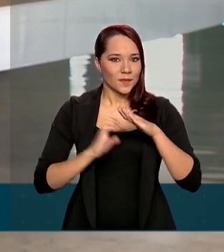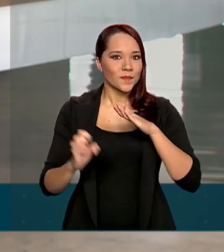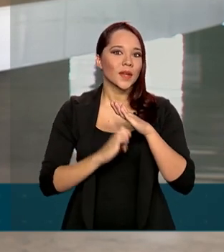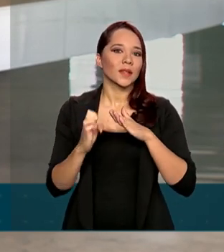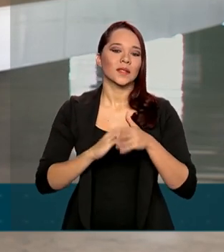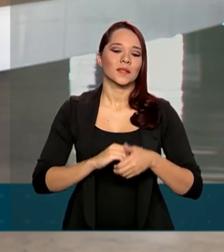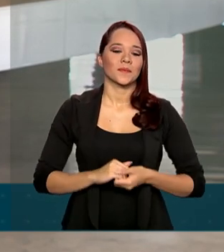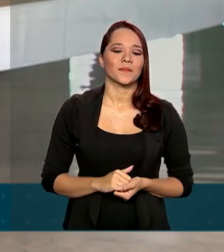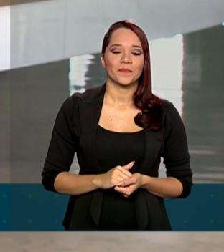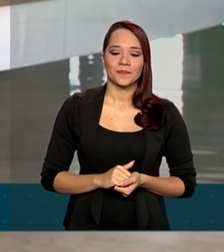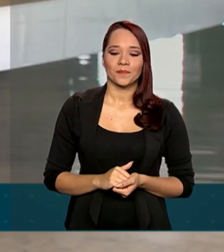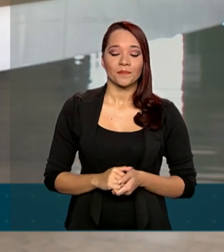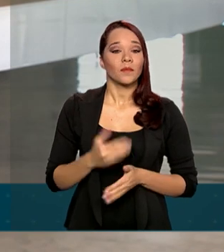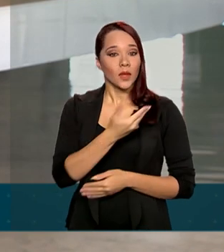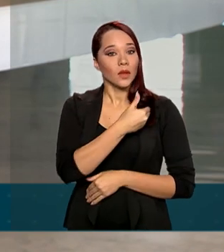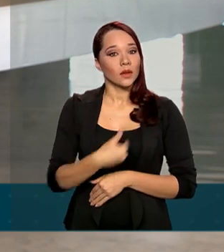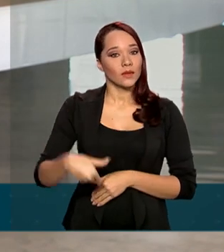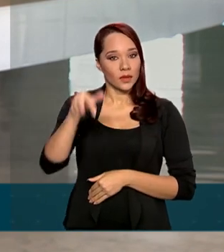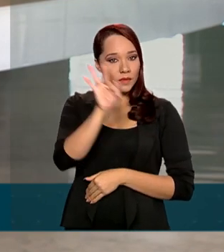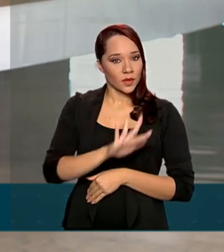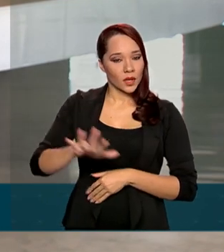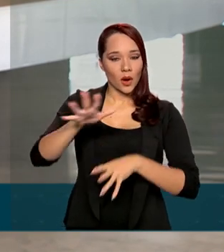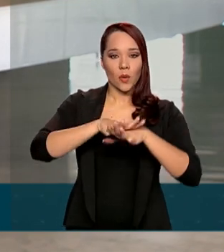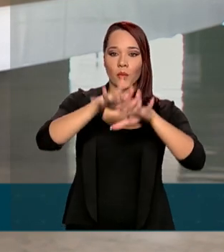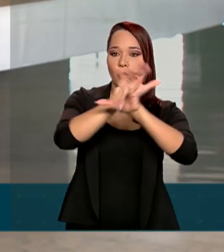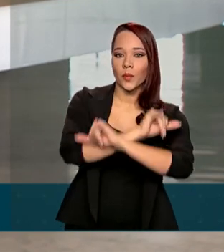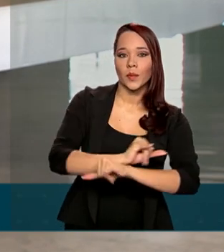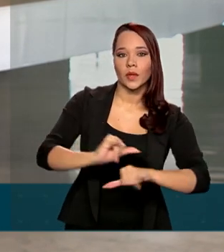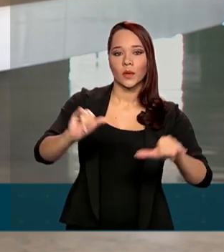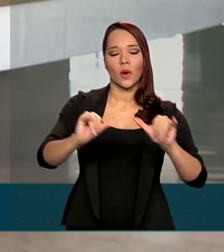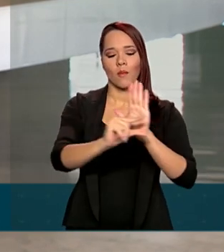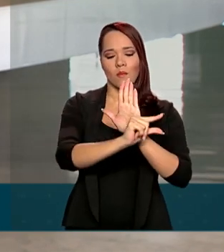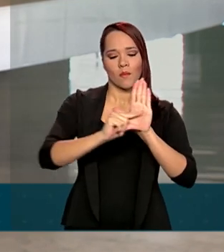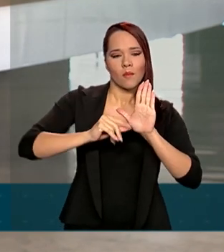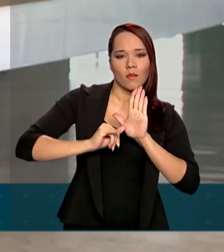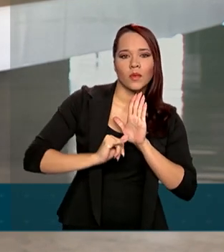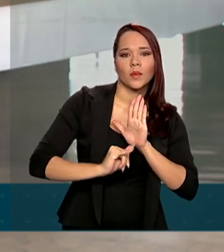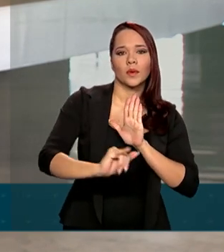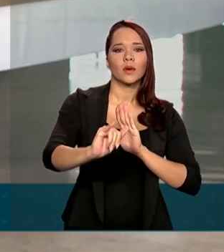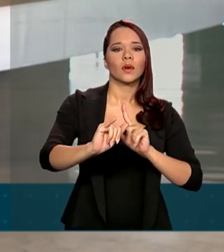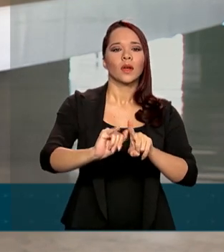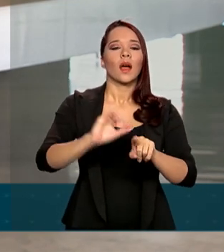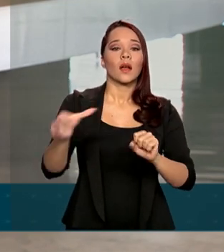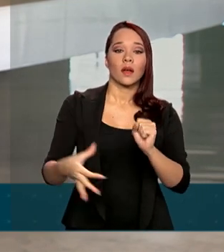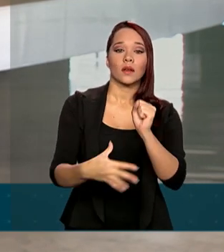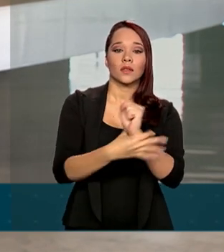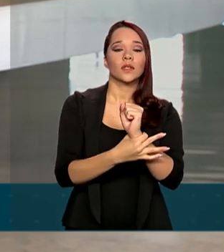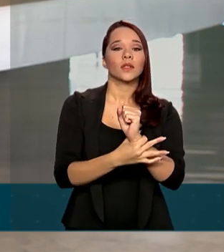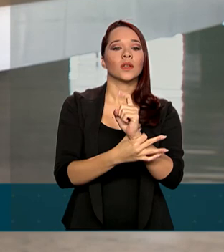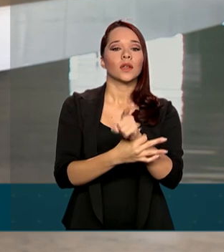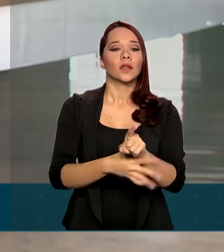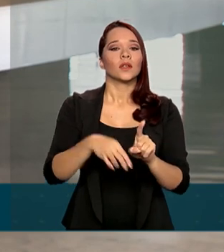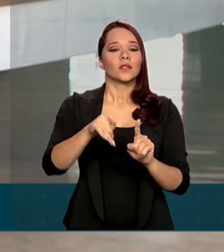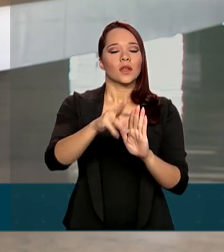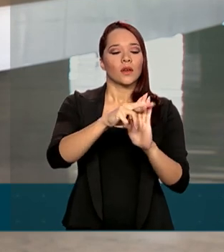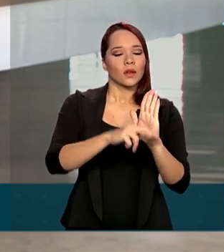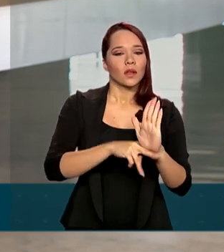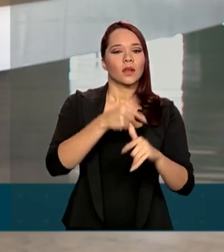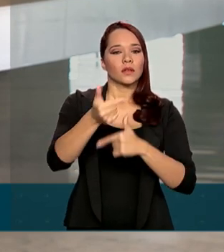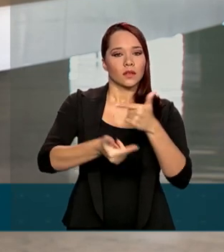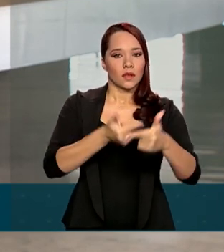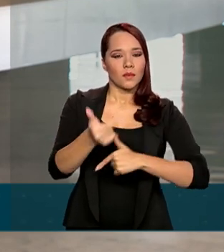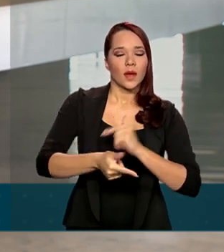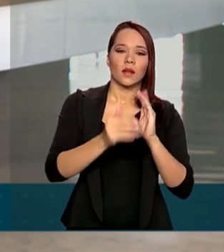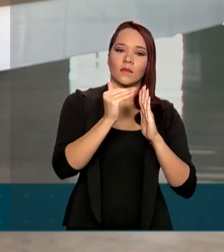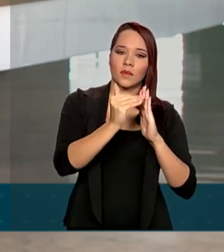de Pequeno Porte. Bom, e o governo federal publicou uma nota reiterando, então, a garantia da oferta regular de serviços